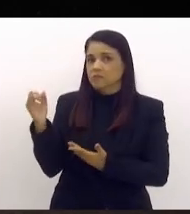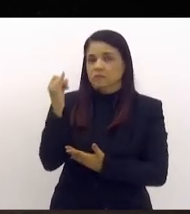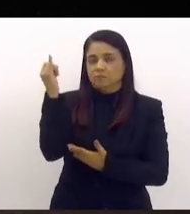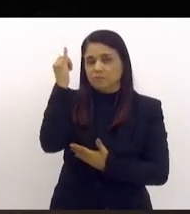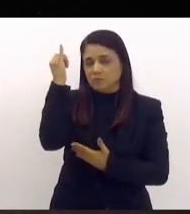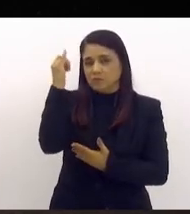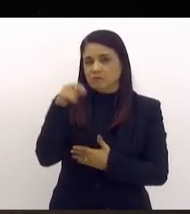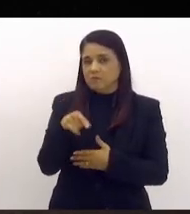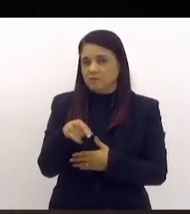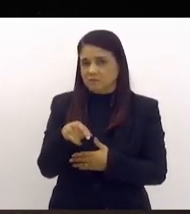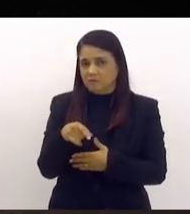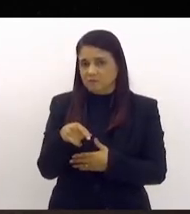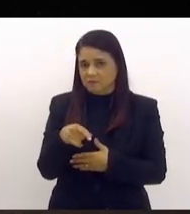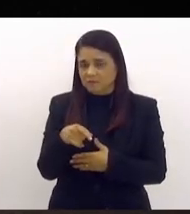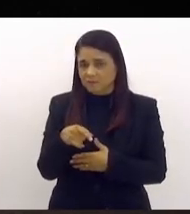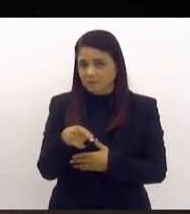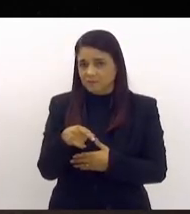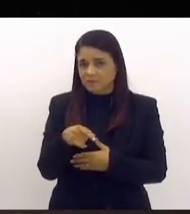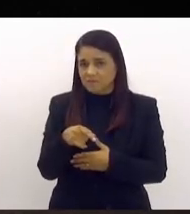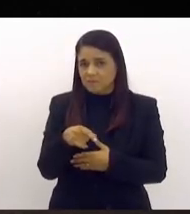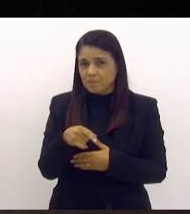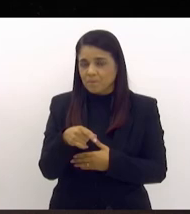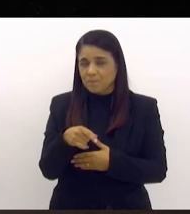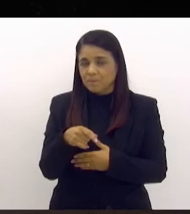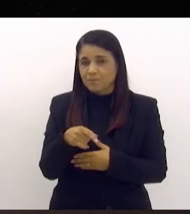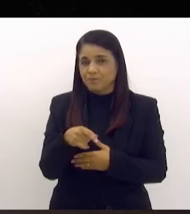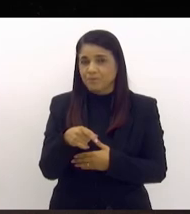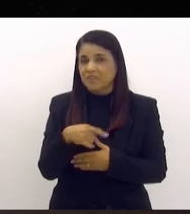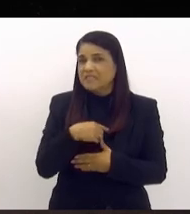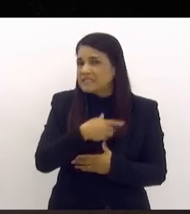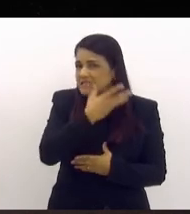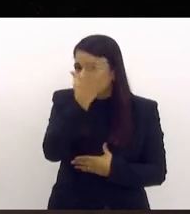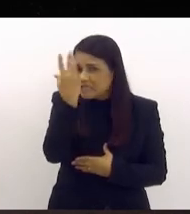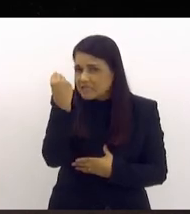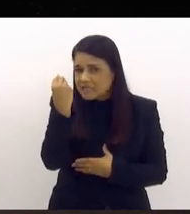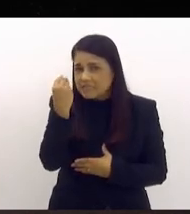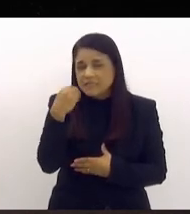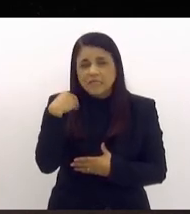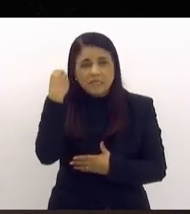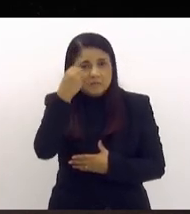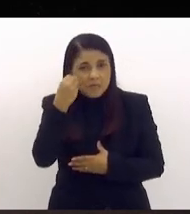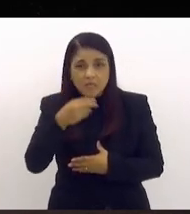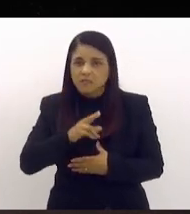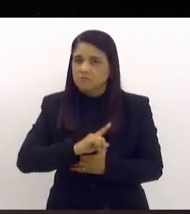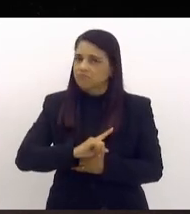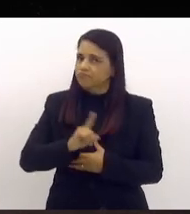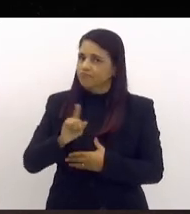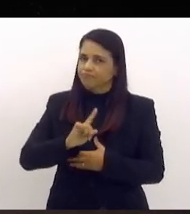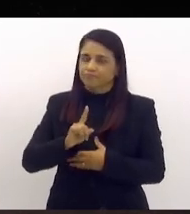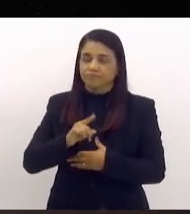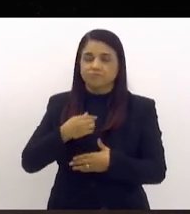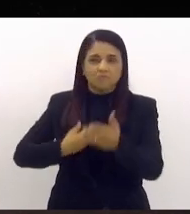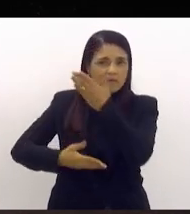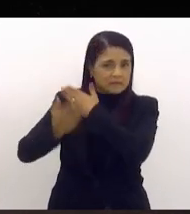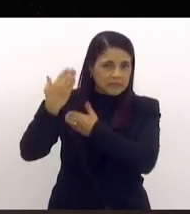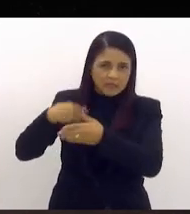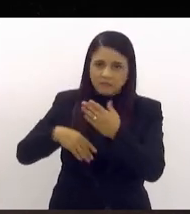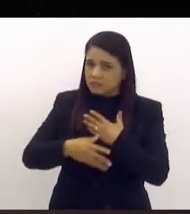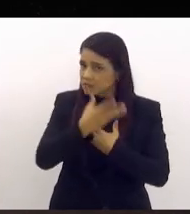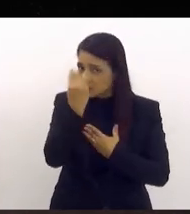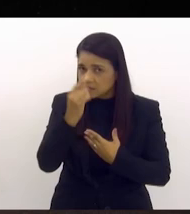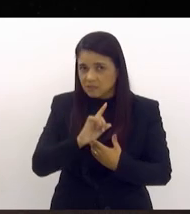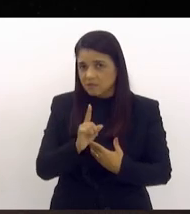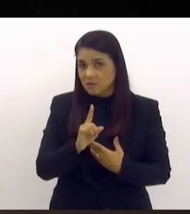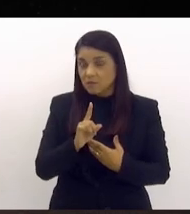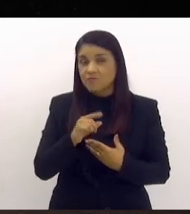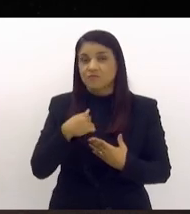porque a gente não deve esquecer as experiências passadas. Boa parte daquilo